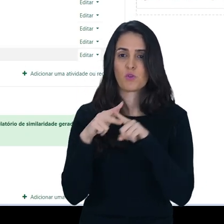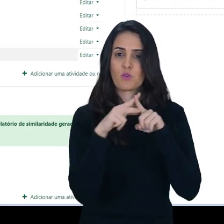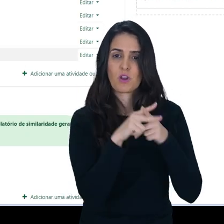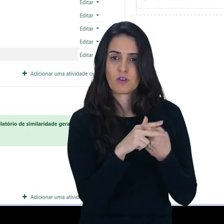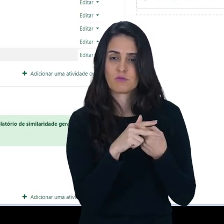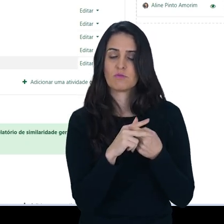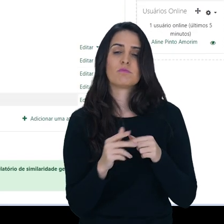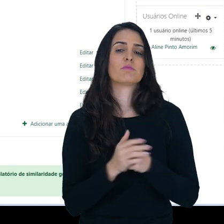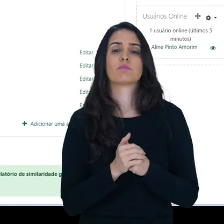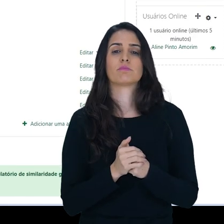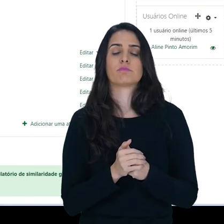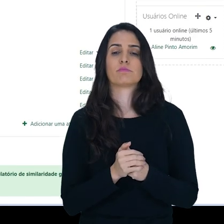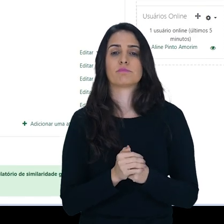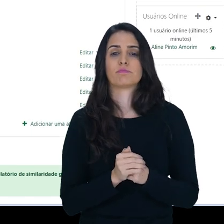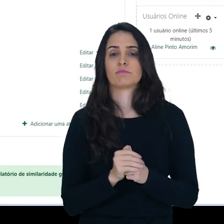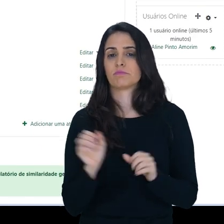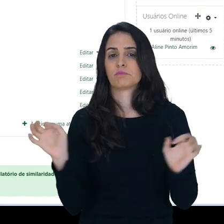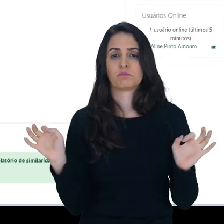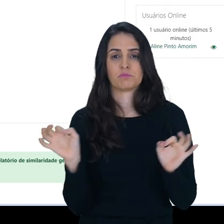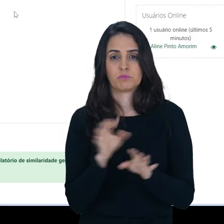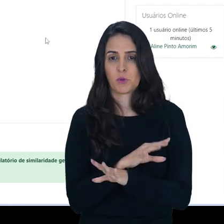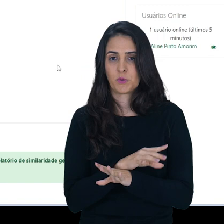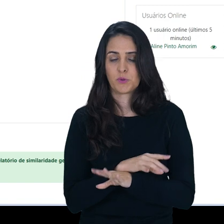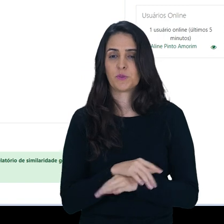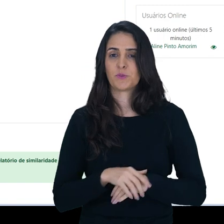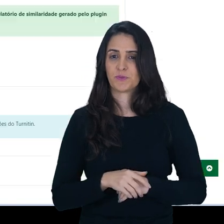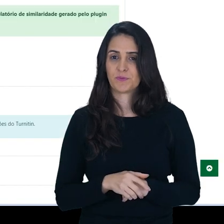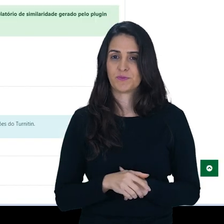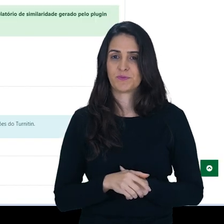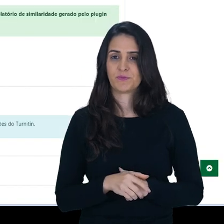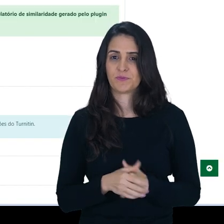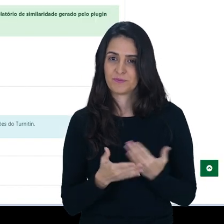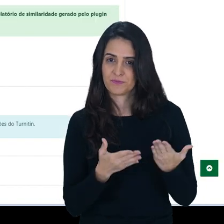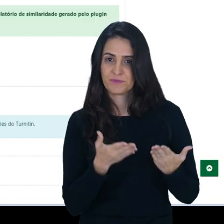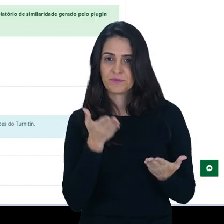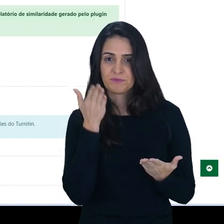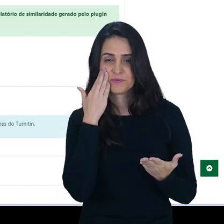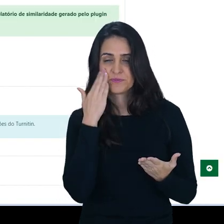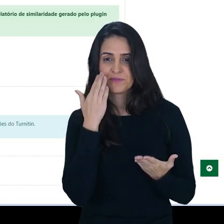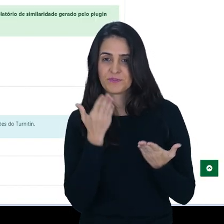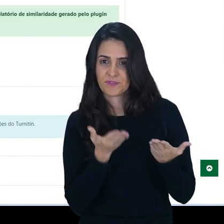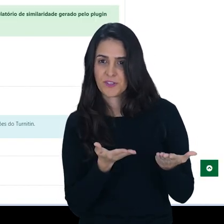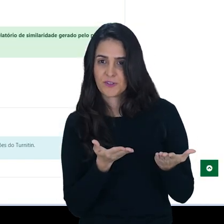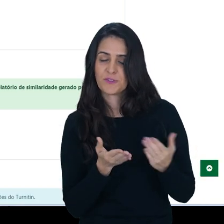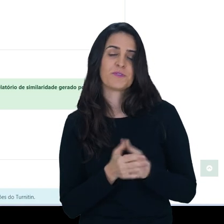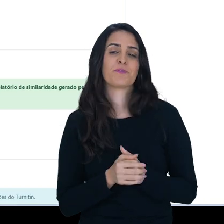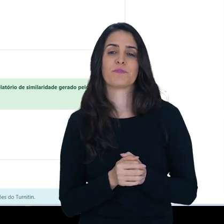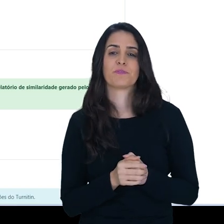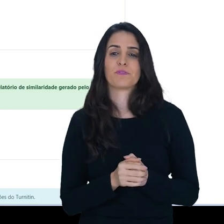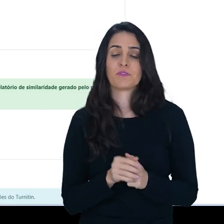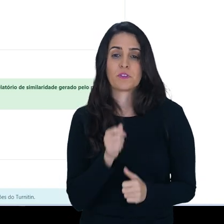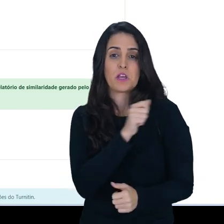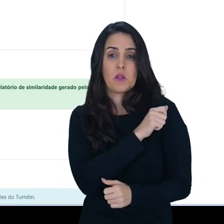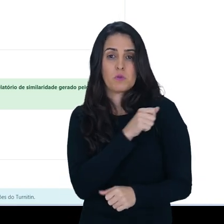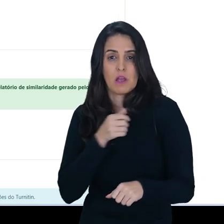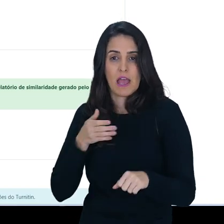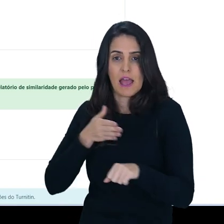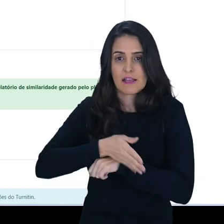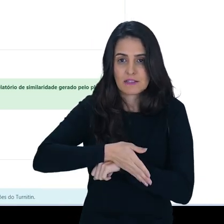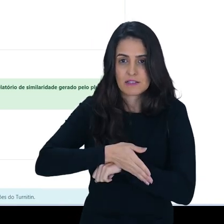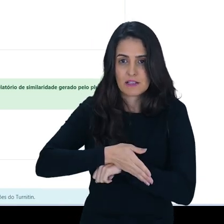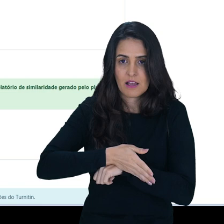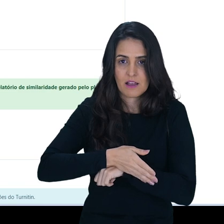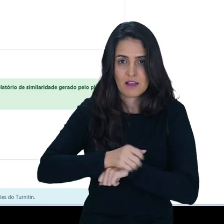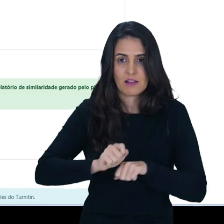estão configurados, eu vou desabilitar aqui, a edição para a gente visualizar, está pronto. Quando o